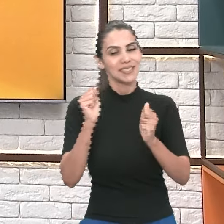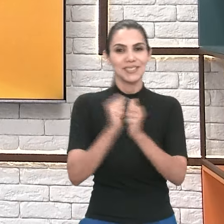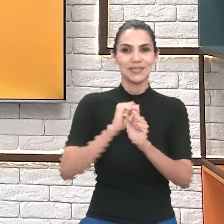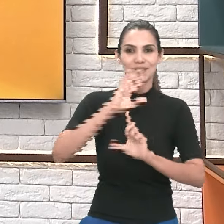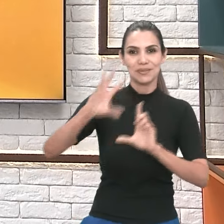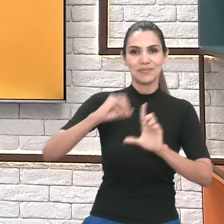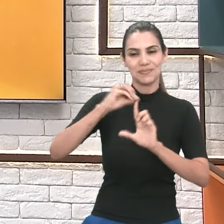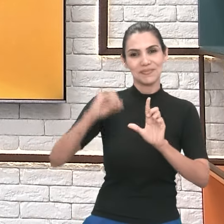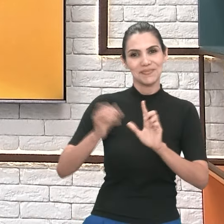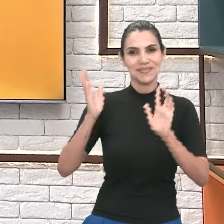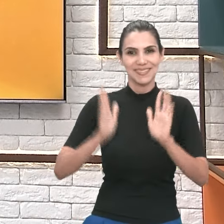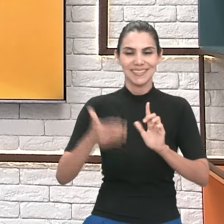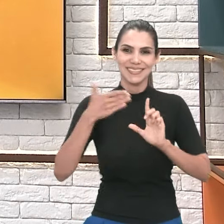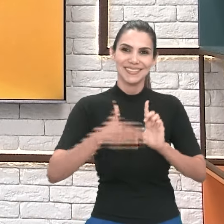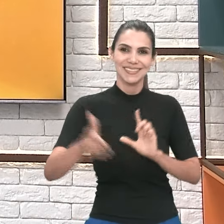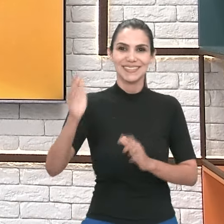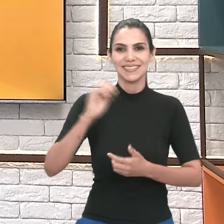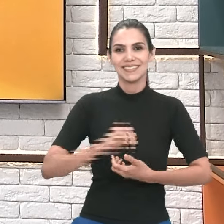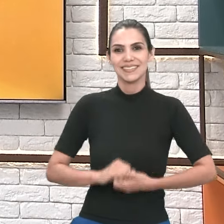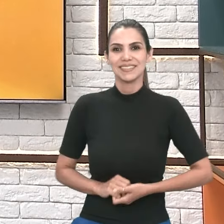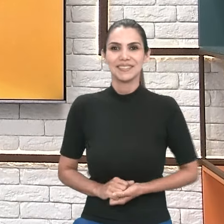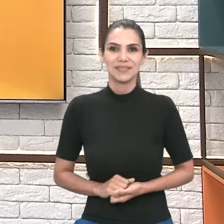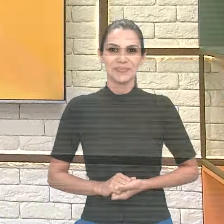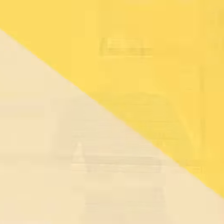gente, porque o Mundo UFG já está no ar.